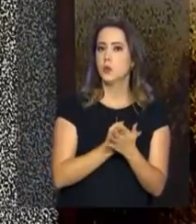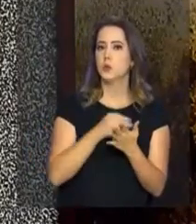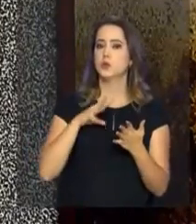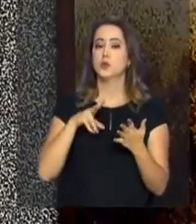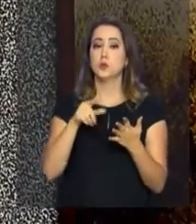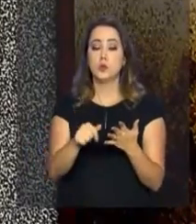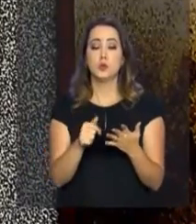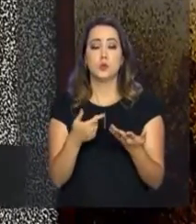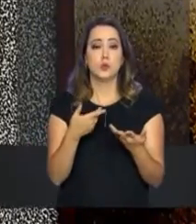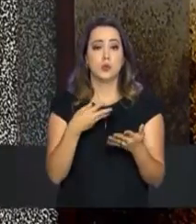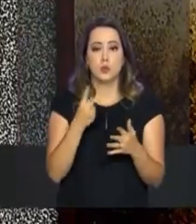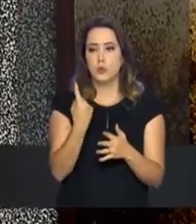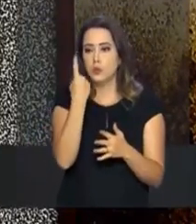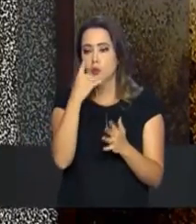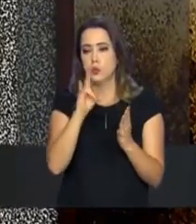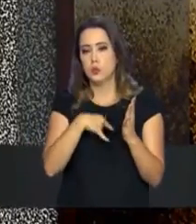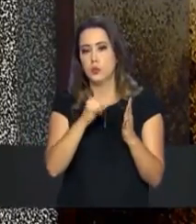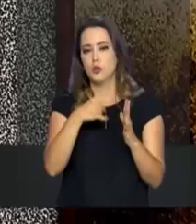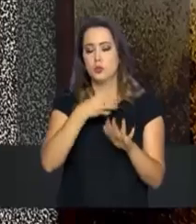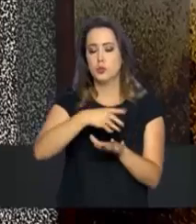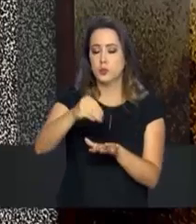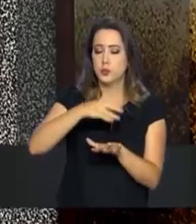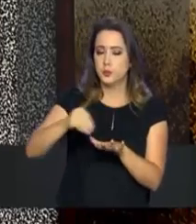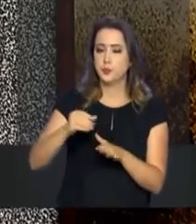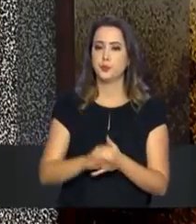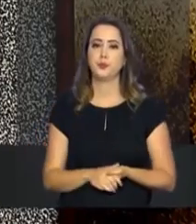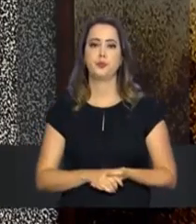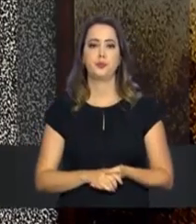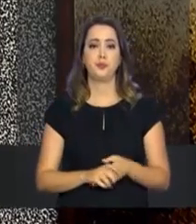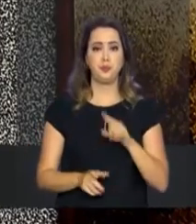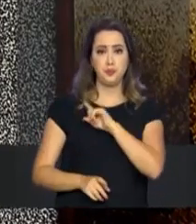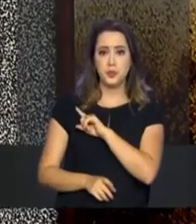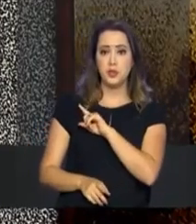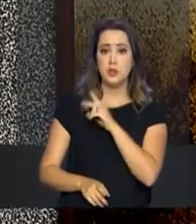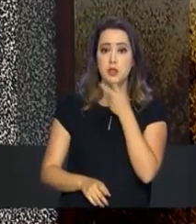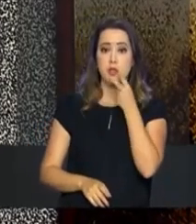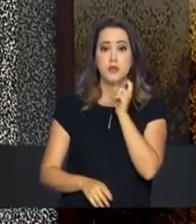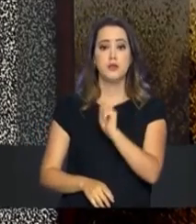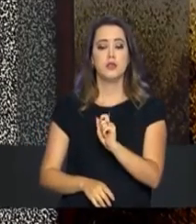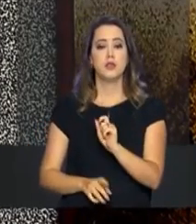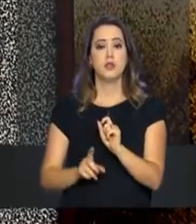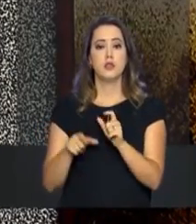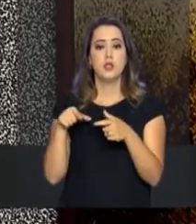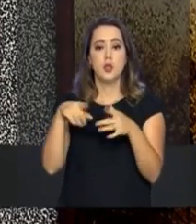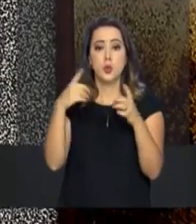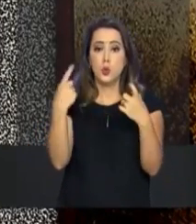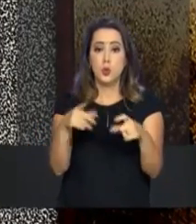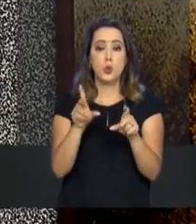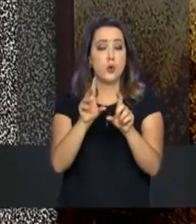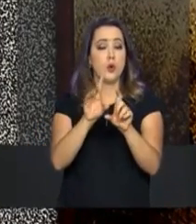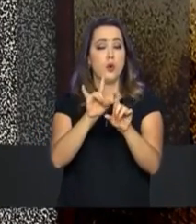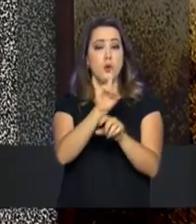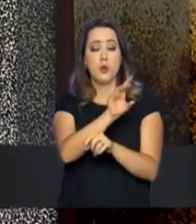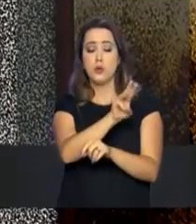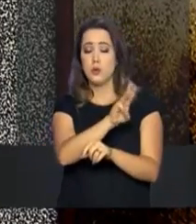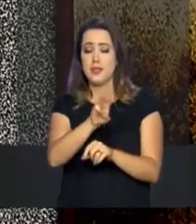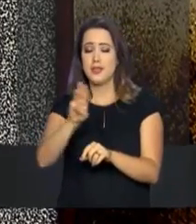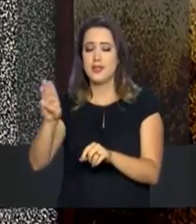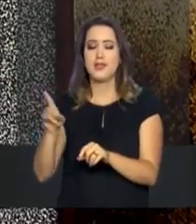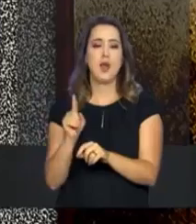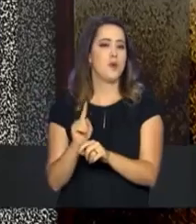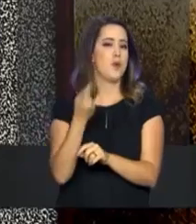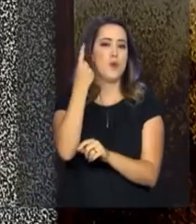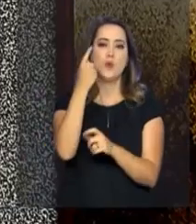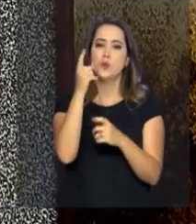constar todas as informações cadastrais das empresas, dos empregados, dos terceiros. Com isso, a gente vai ganhar tempo, porque